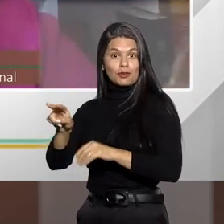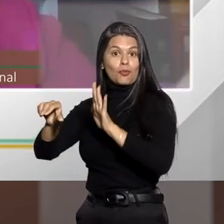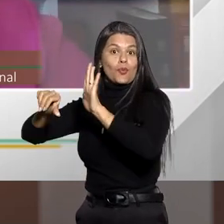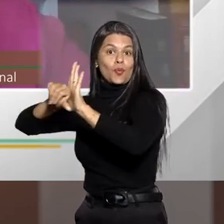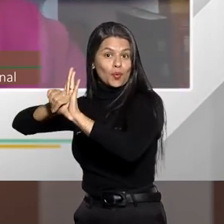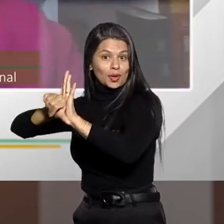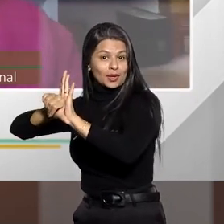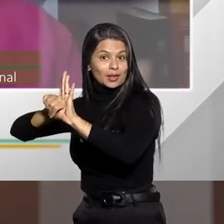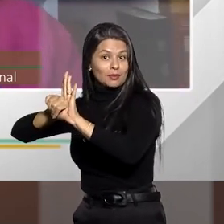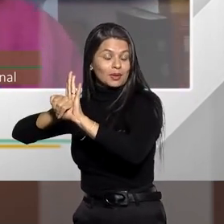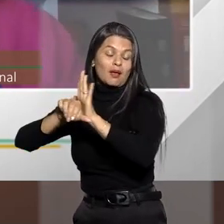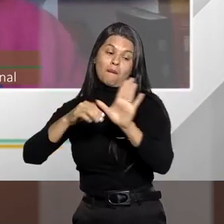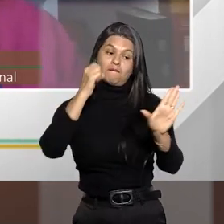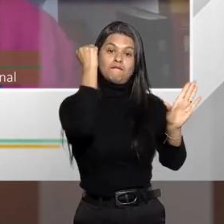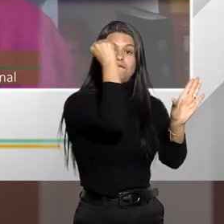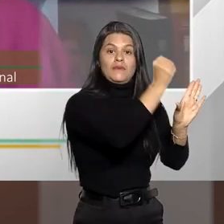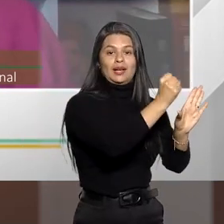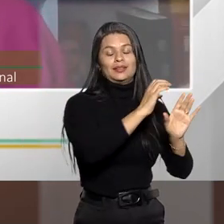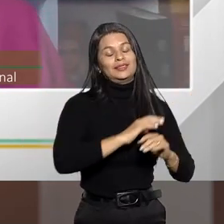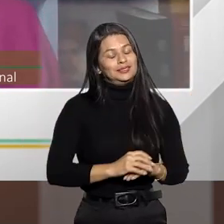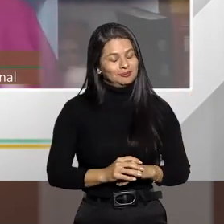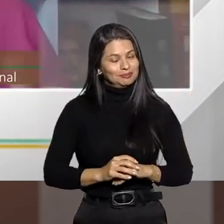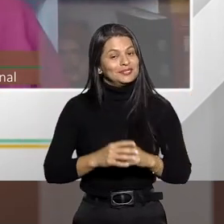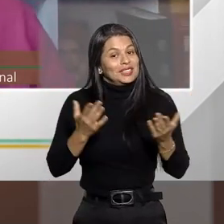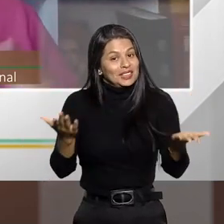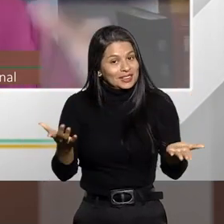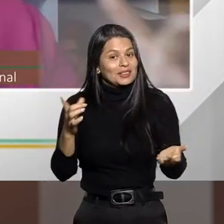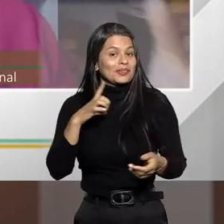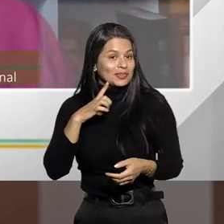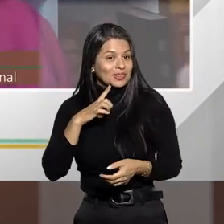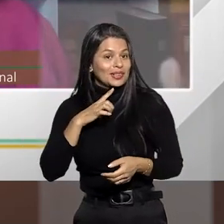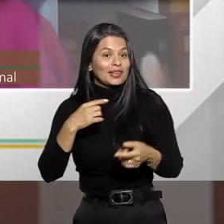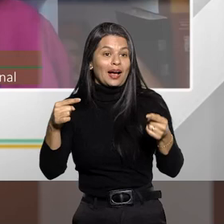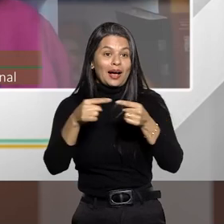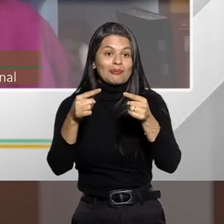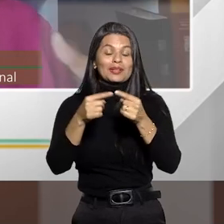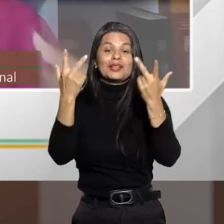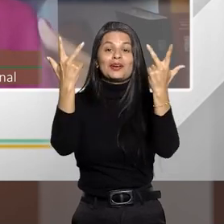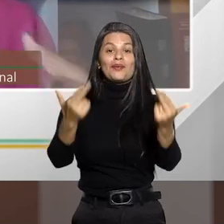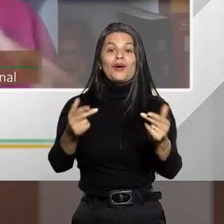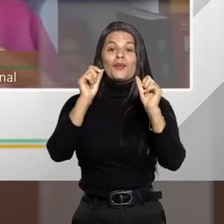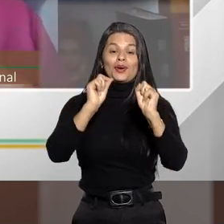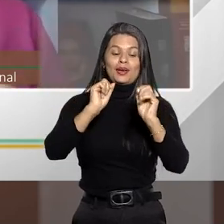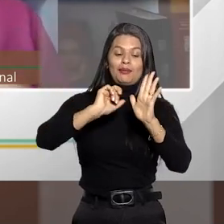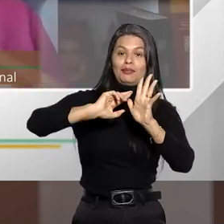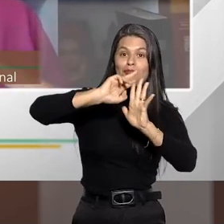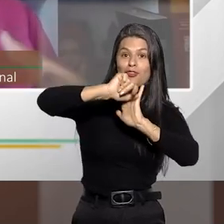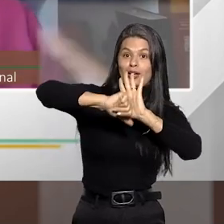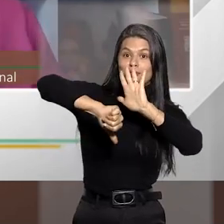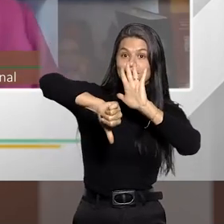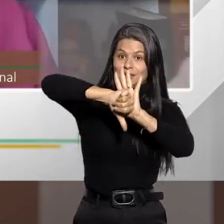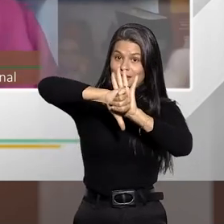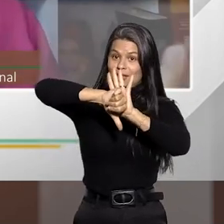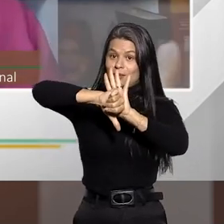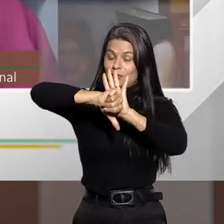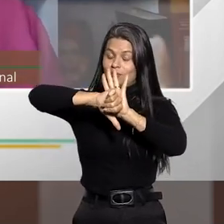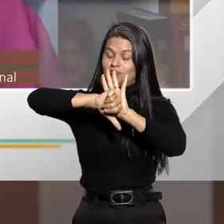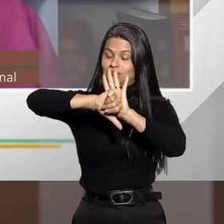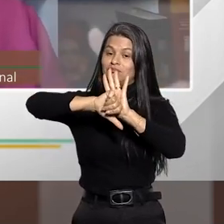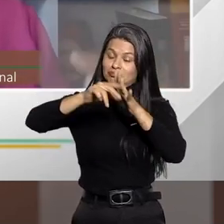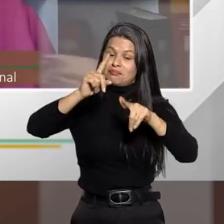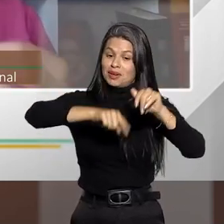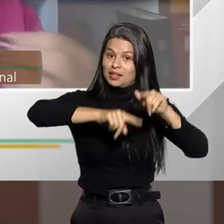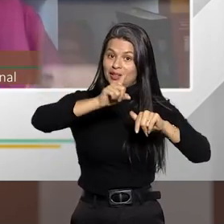presenciou aquele crime anterior. Então, o que você tem, numa situação como essa, é um concurso material de crimes de homicídio.